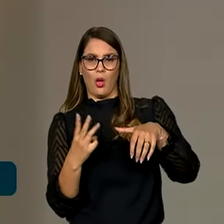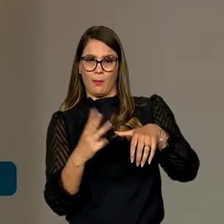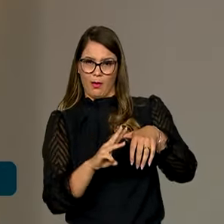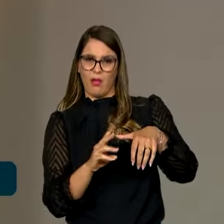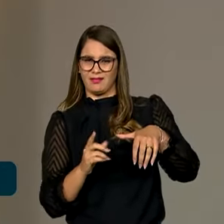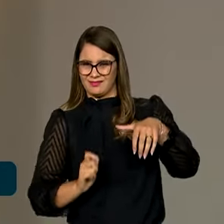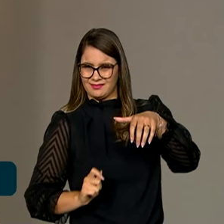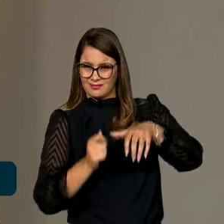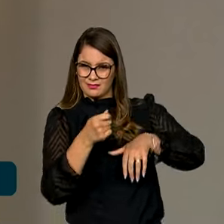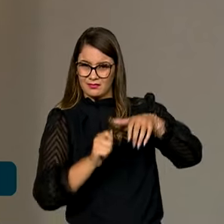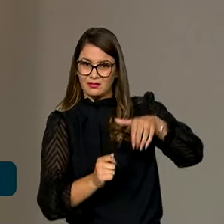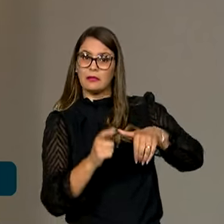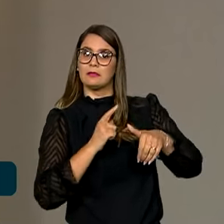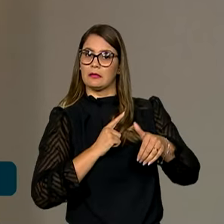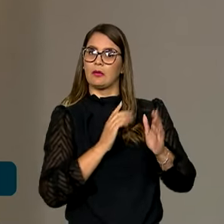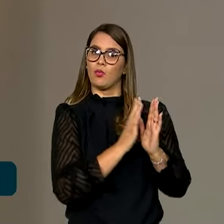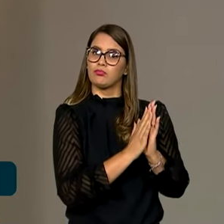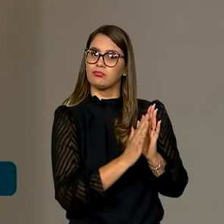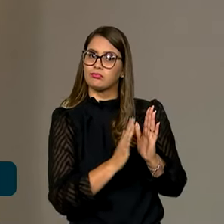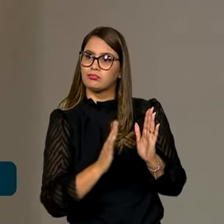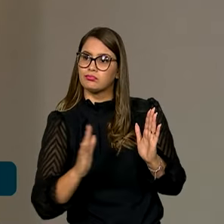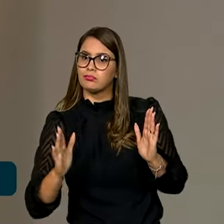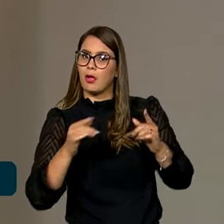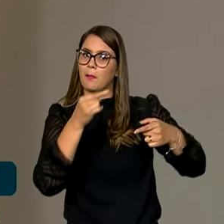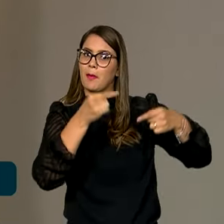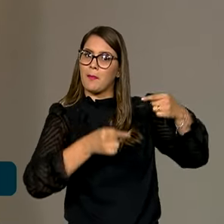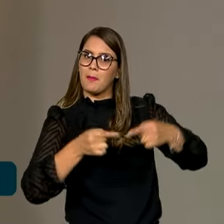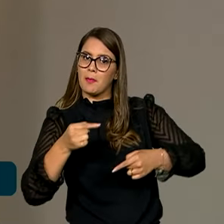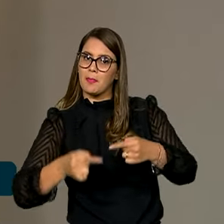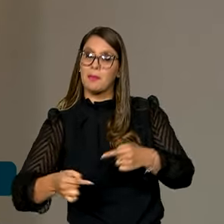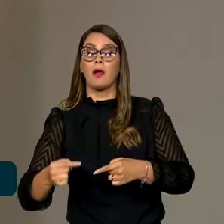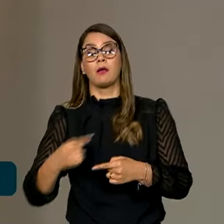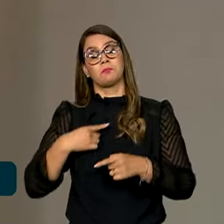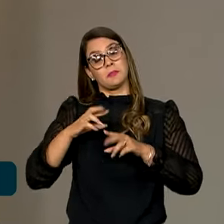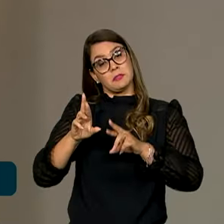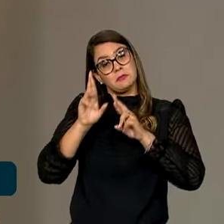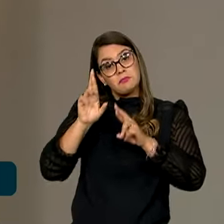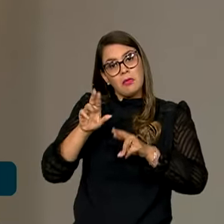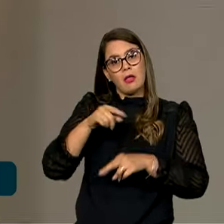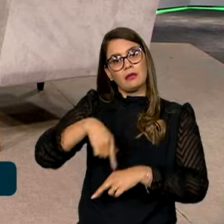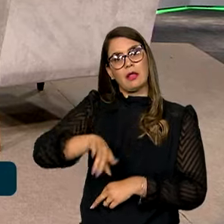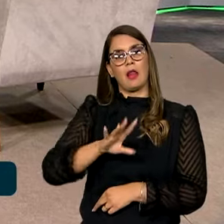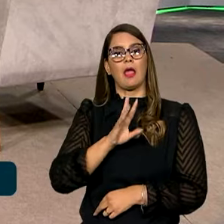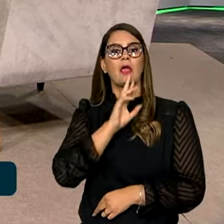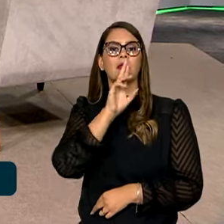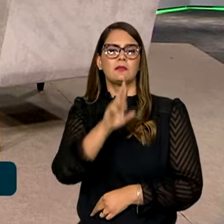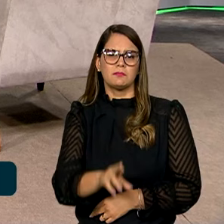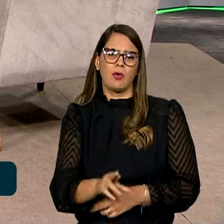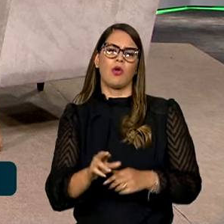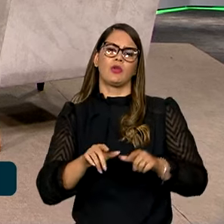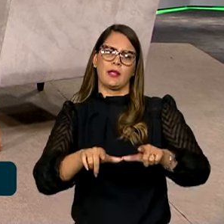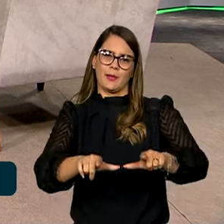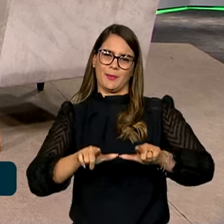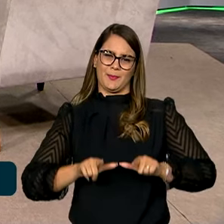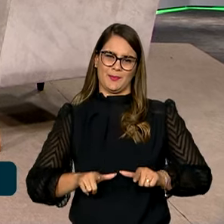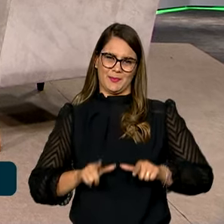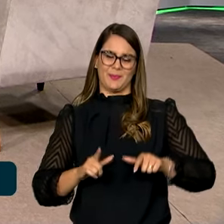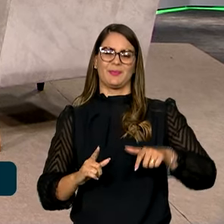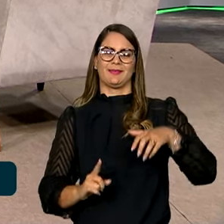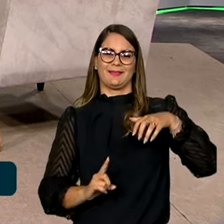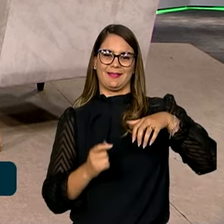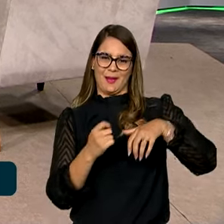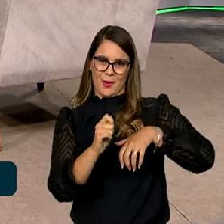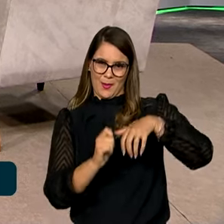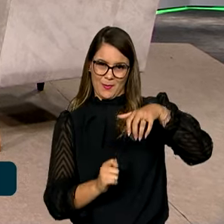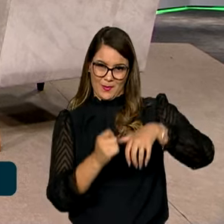agenda de titulação em curso que estamos coordenando e a gente espera que dela resulte muitas entregas de títulos quilombolas no Brasil. Tá